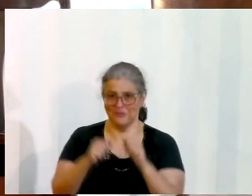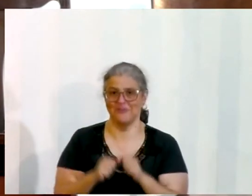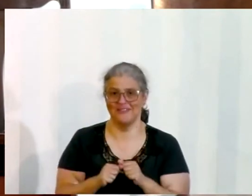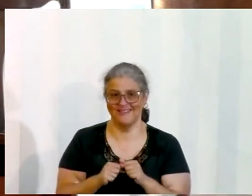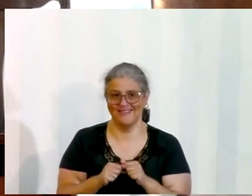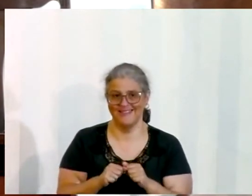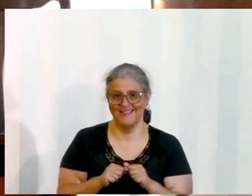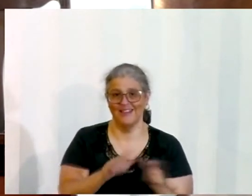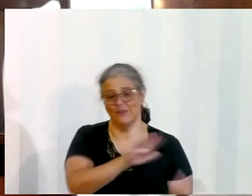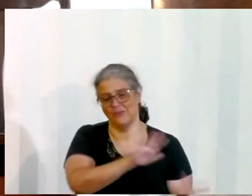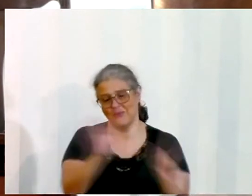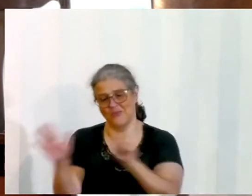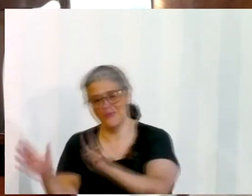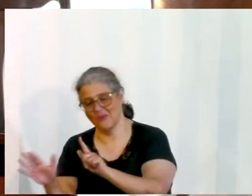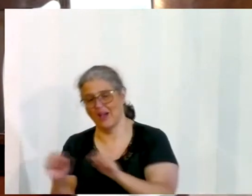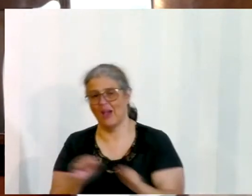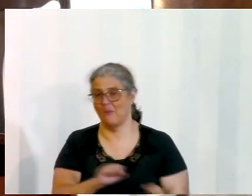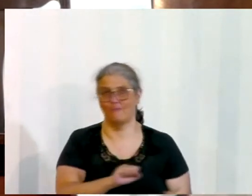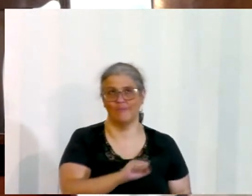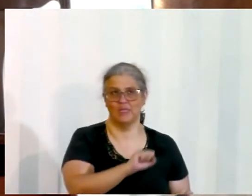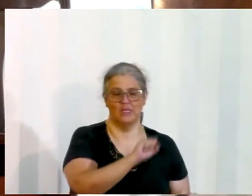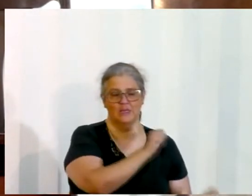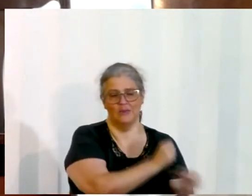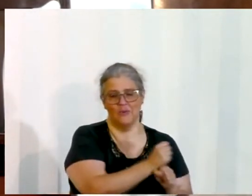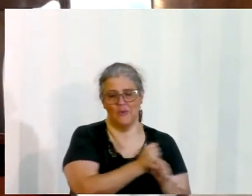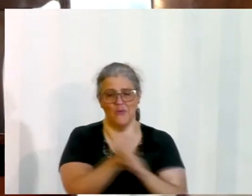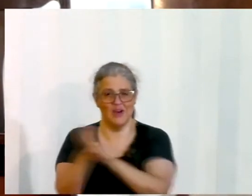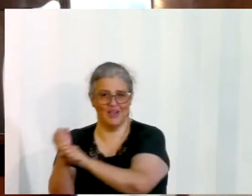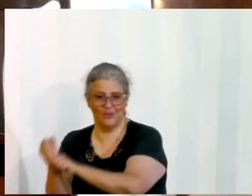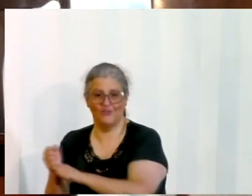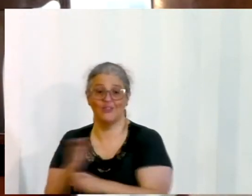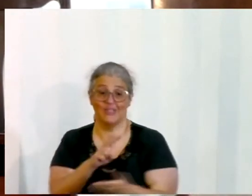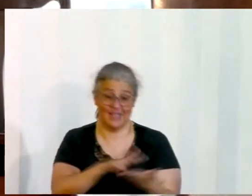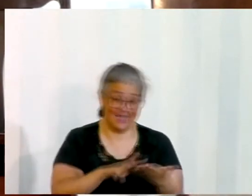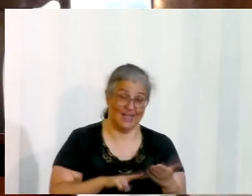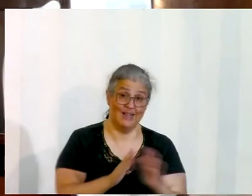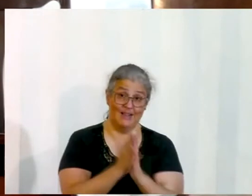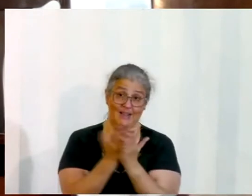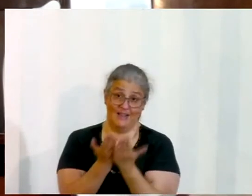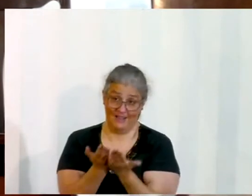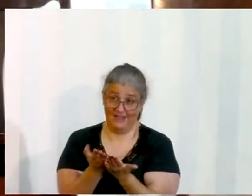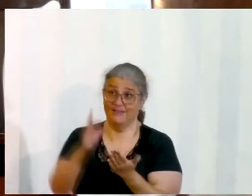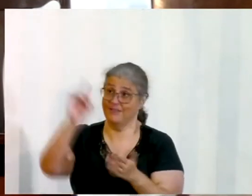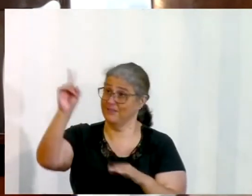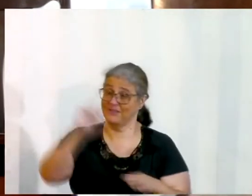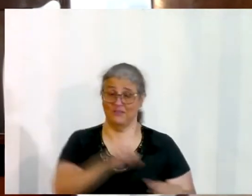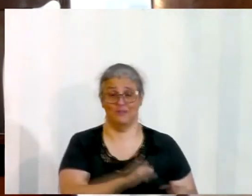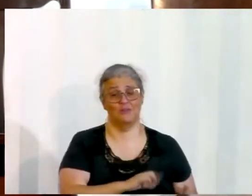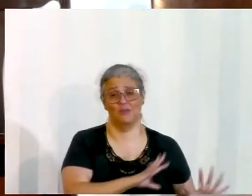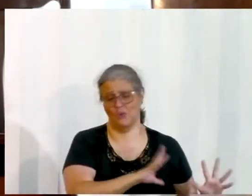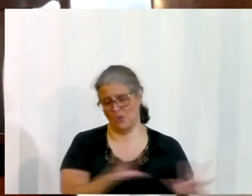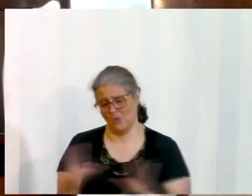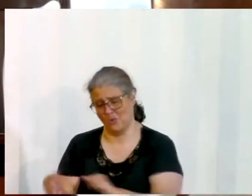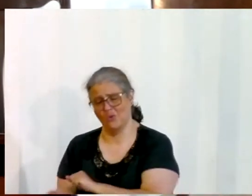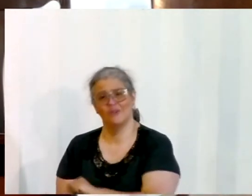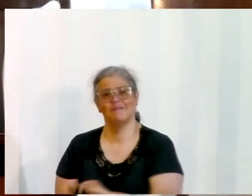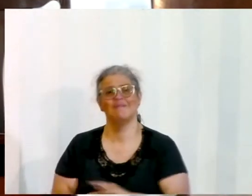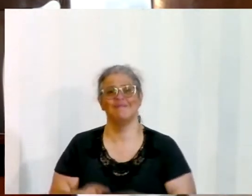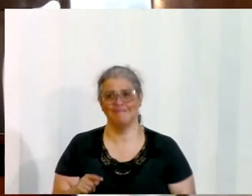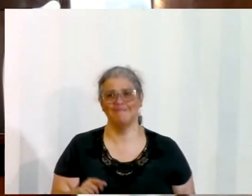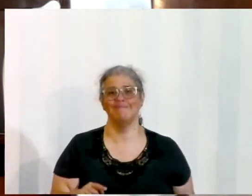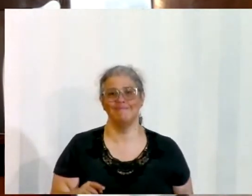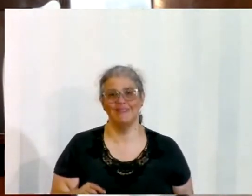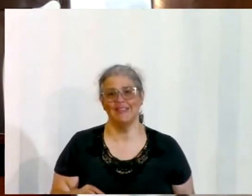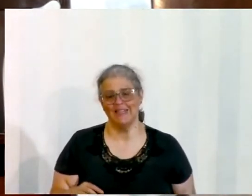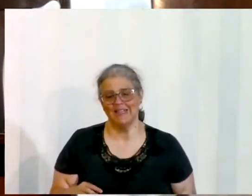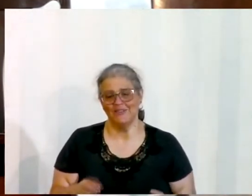todo em um ano, não é essa a sua maior motivação, lê a palavra de Deus, porque é o alimento para a sua alma, ela é o livro dos livros, tem vida,